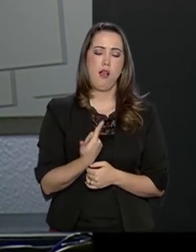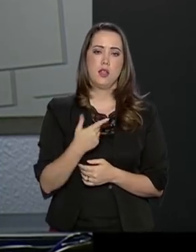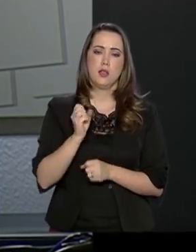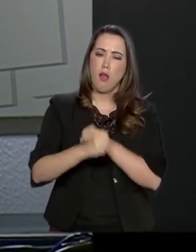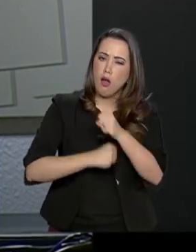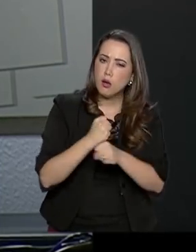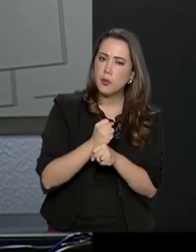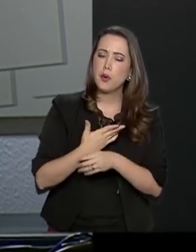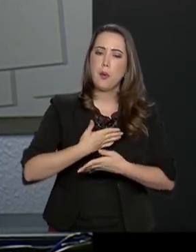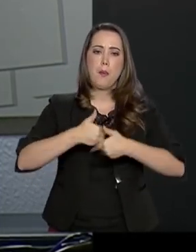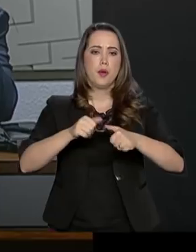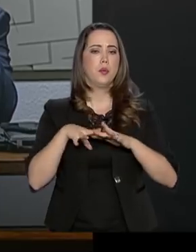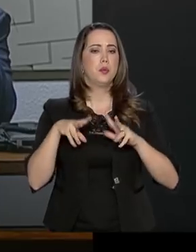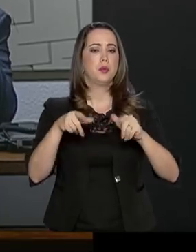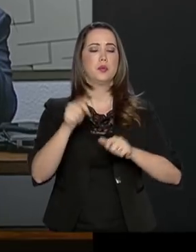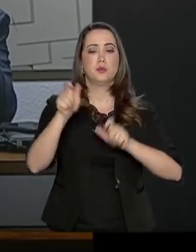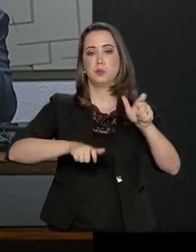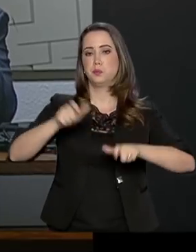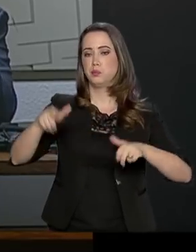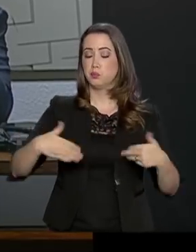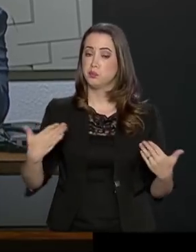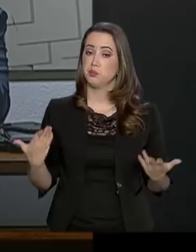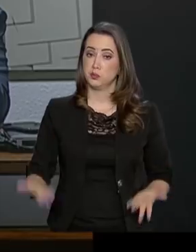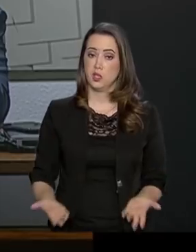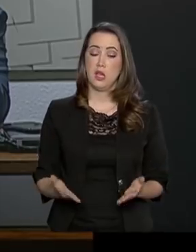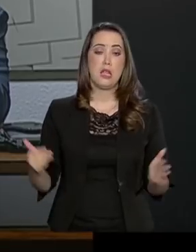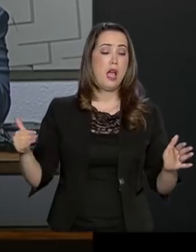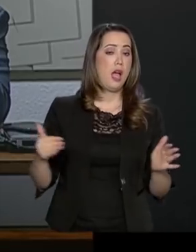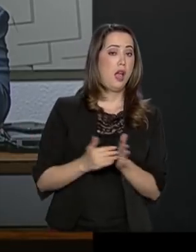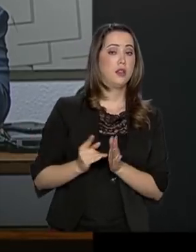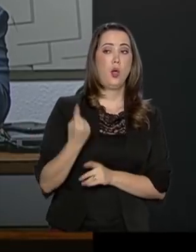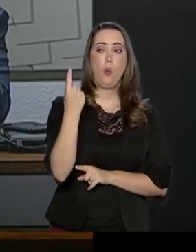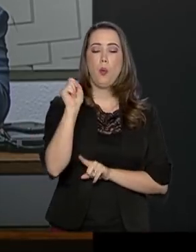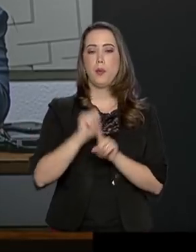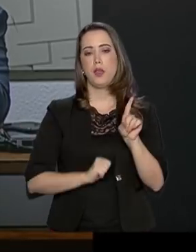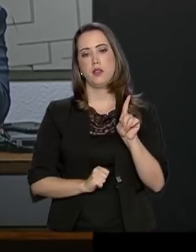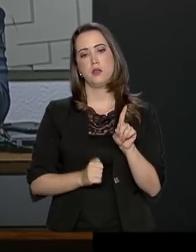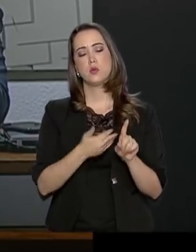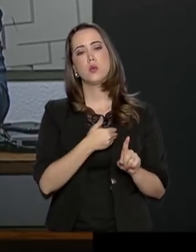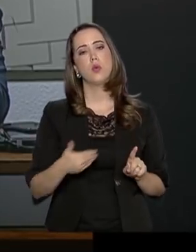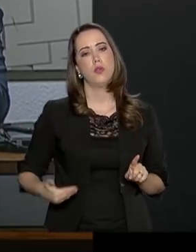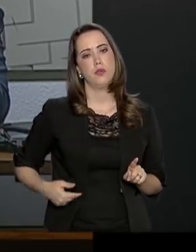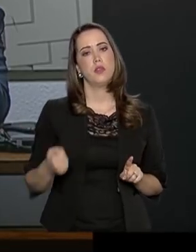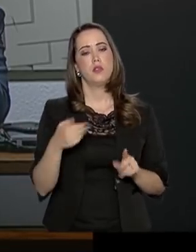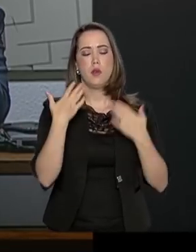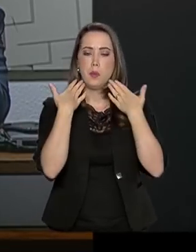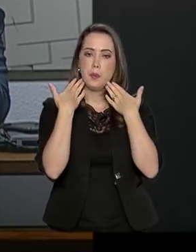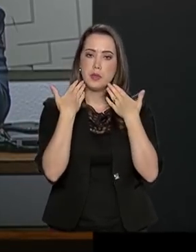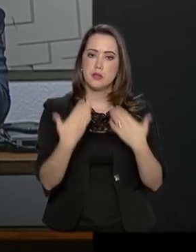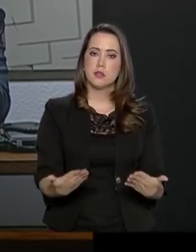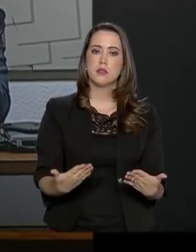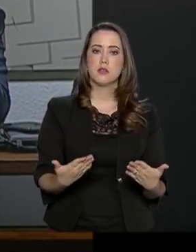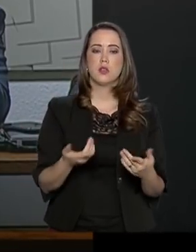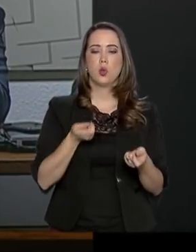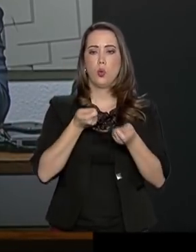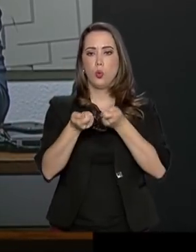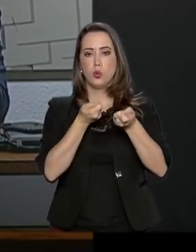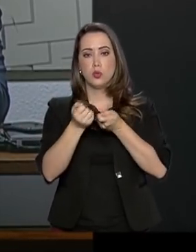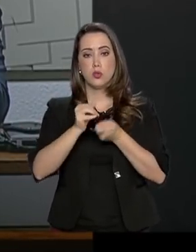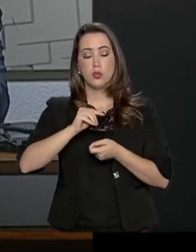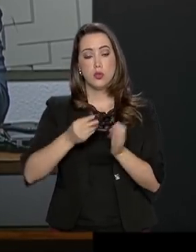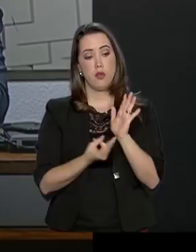vai haver ganho para todo mundo. O ministro disse que em até um mês o governo vai apresentar um plano de equilíbrio